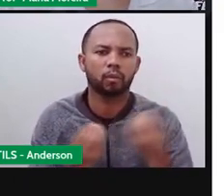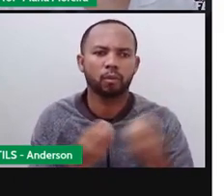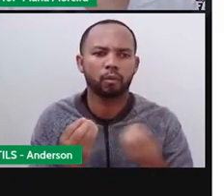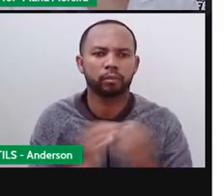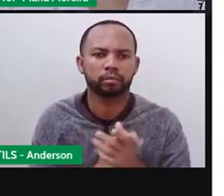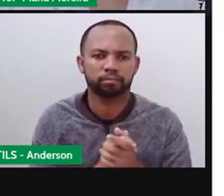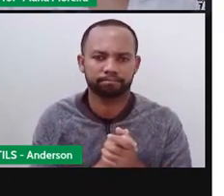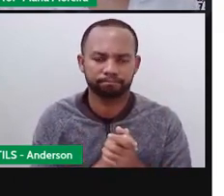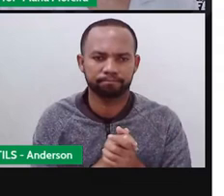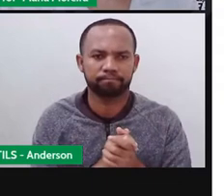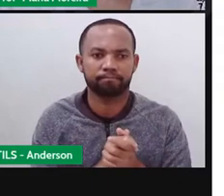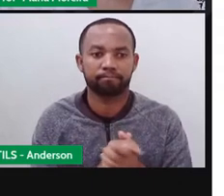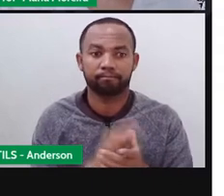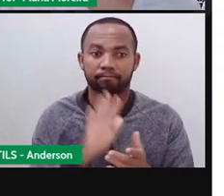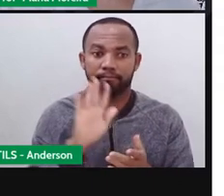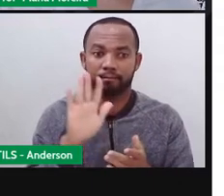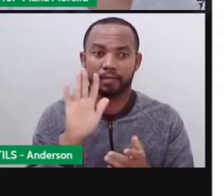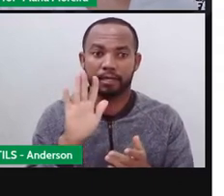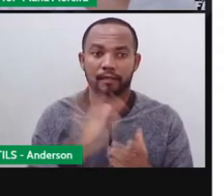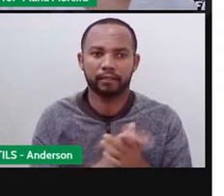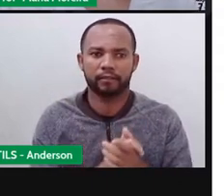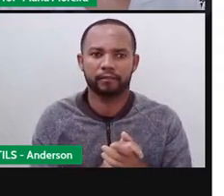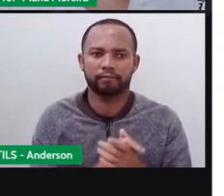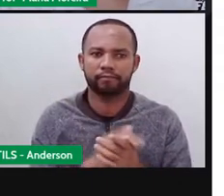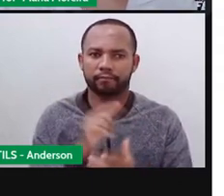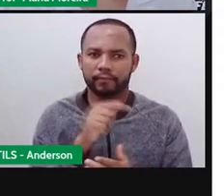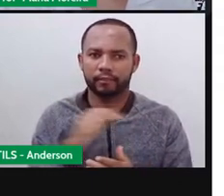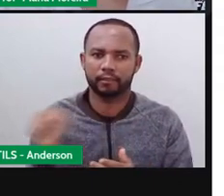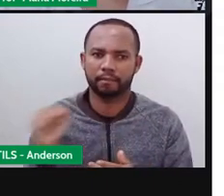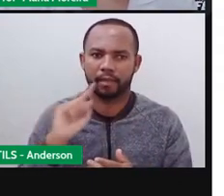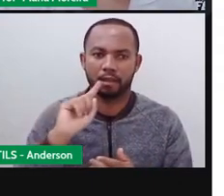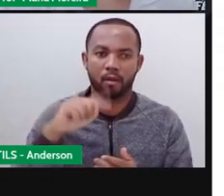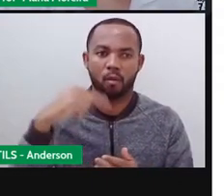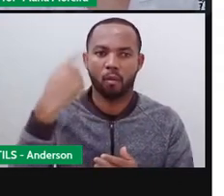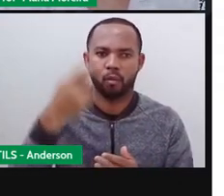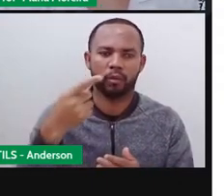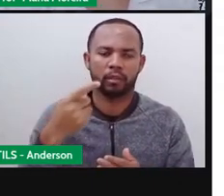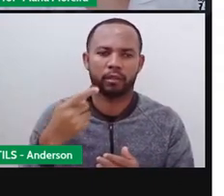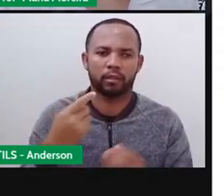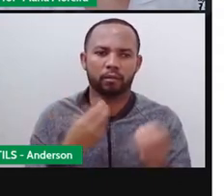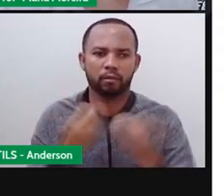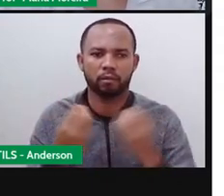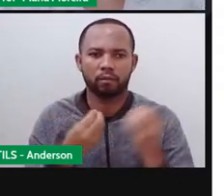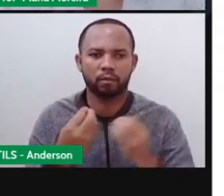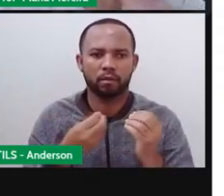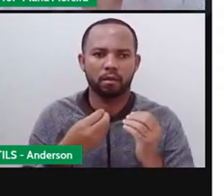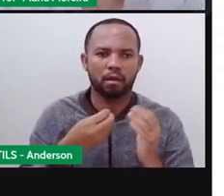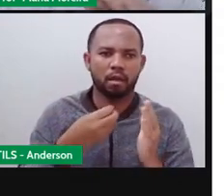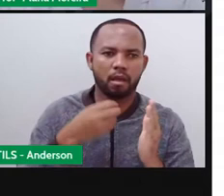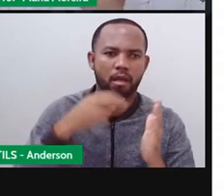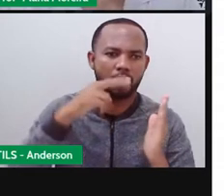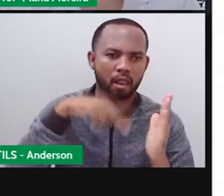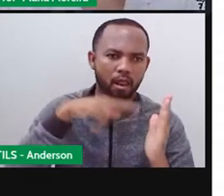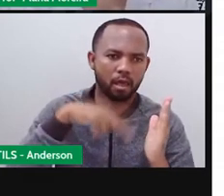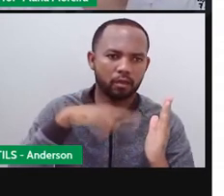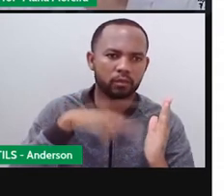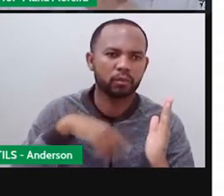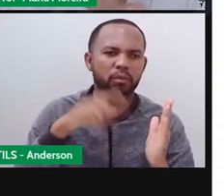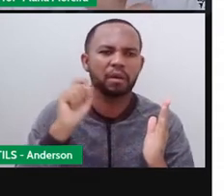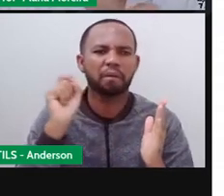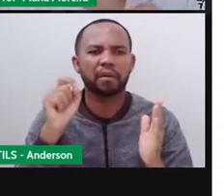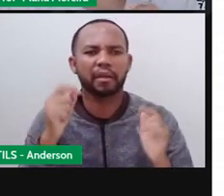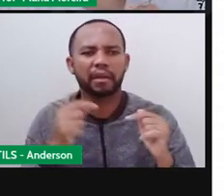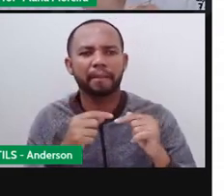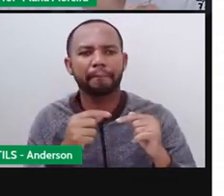ainda, né? Max, né? Na próxima semana, a vai tratar sobre releitura. No entanto, o é uma releitura? Só para vocês entenderem aqui.